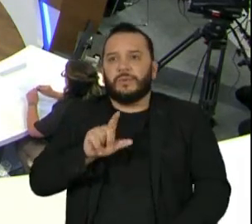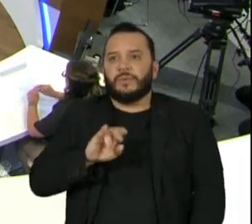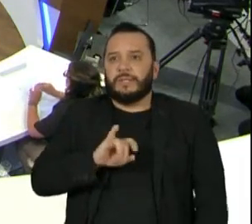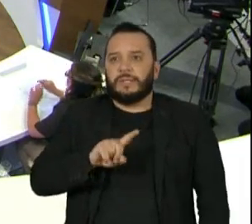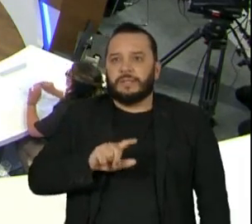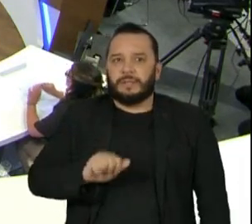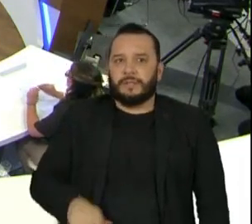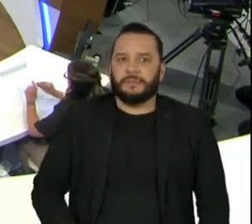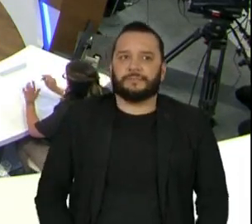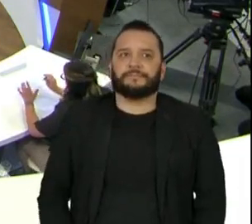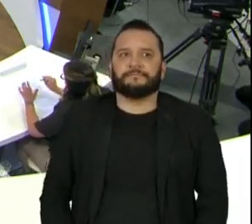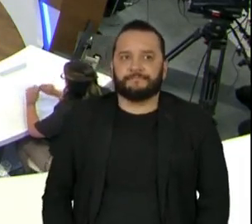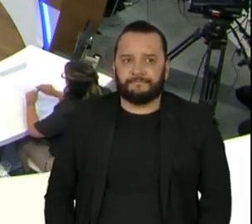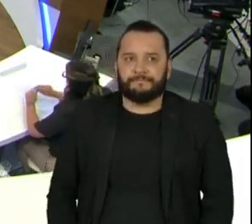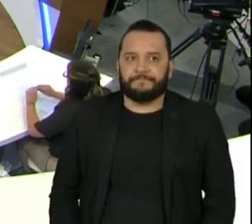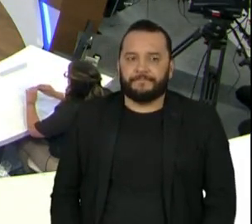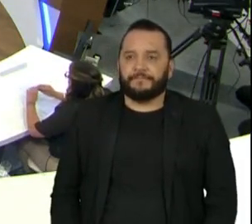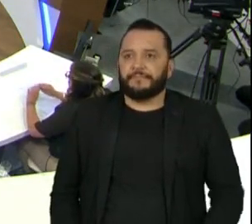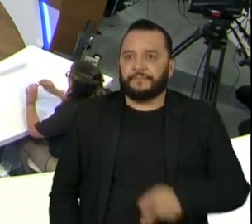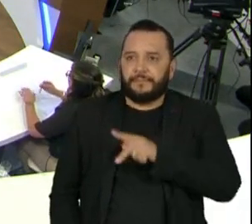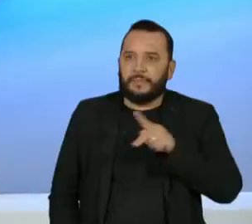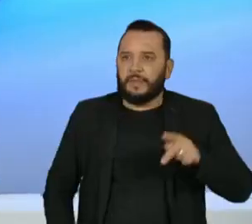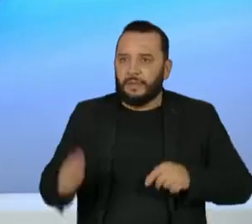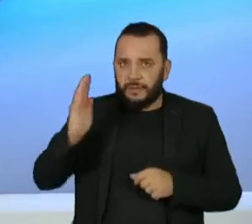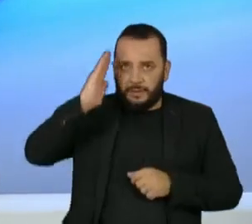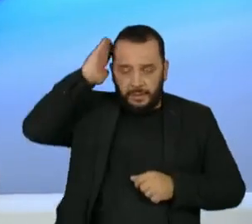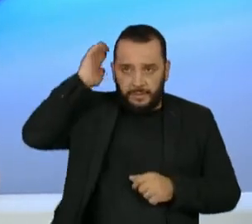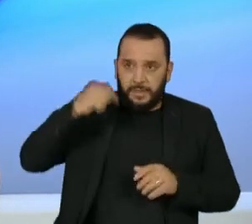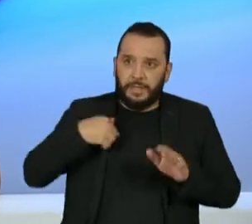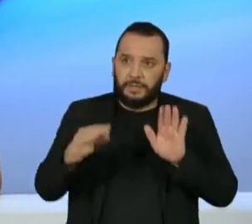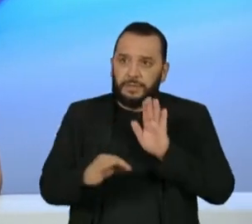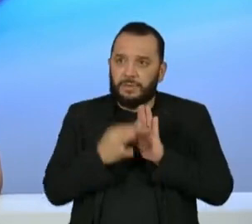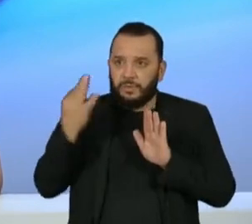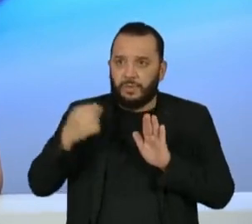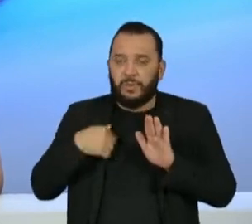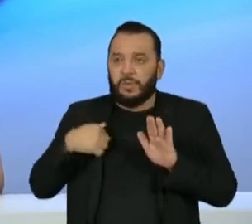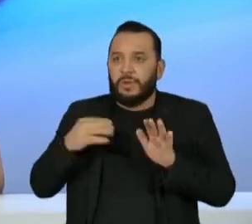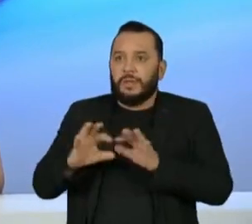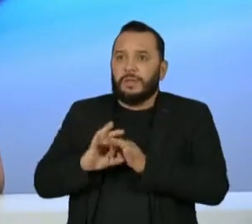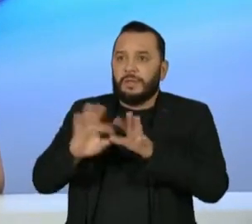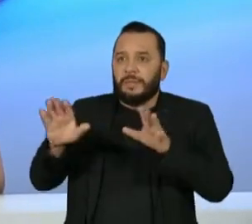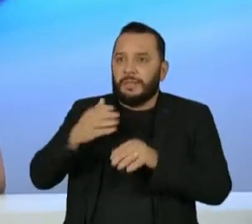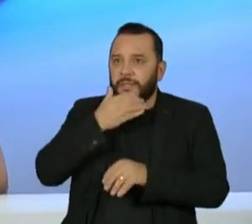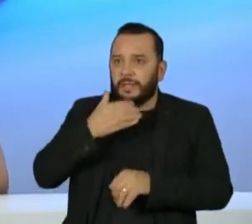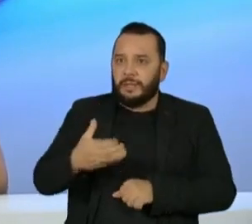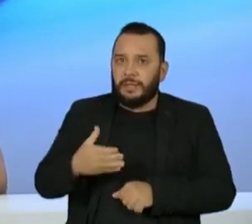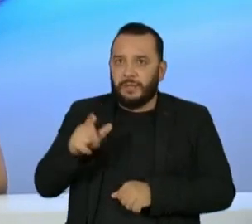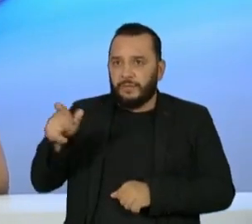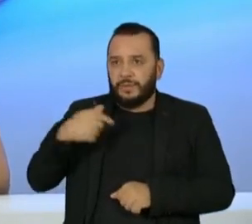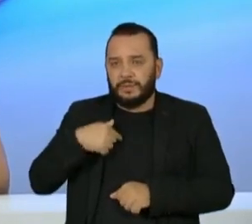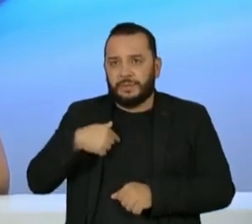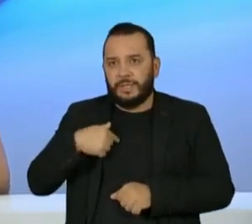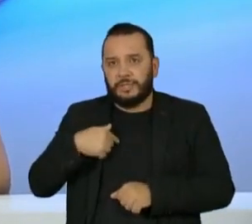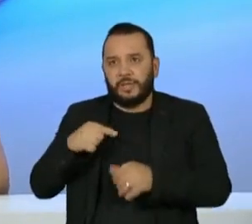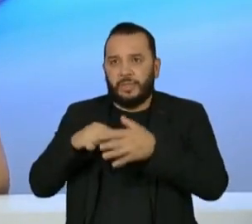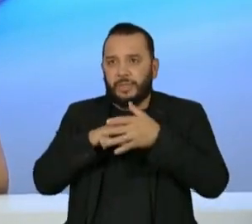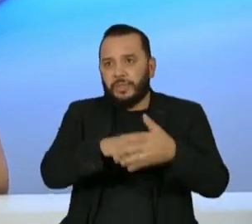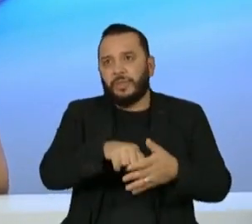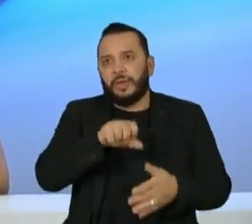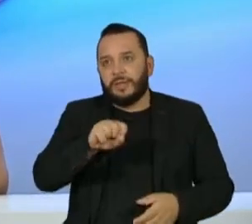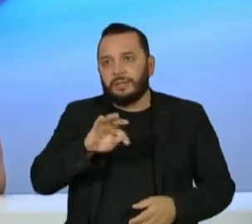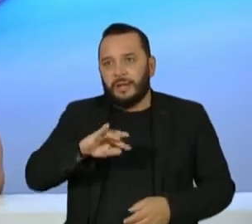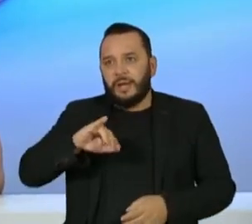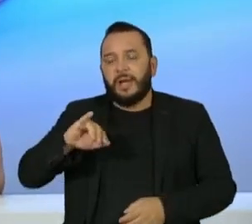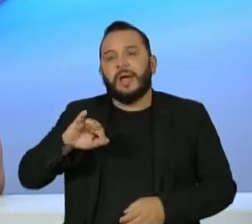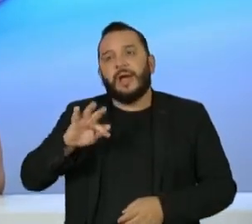Doutora, quando o presidente, então o presidente Michel Temer, assinou o indulto de Natal em dezembro de 2017, a senhora acionou o STF, afirmando que